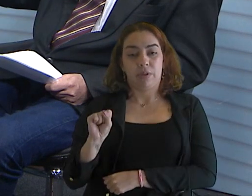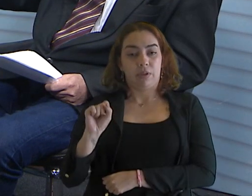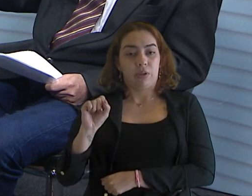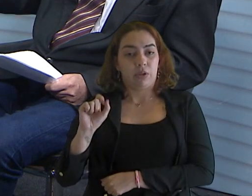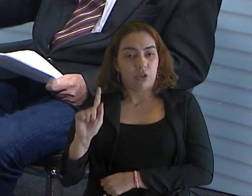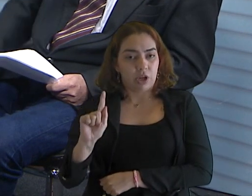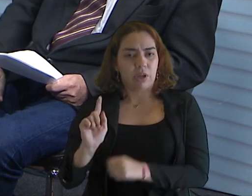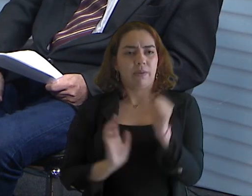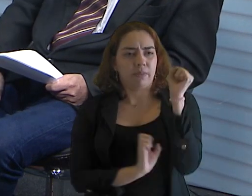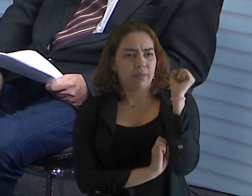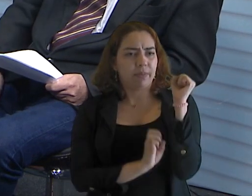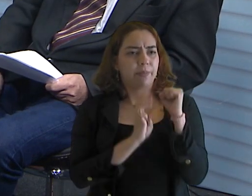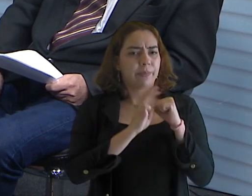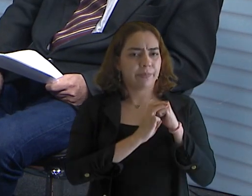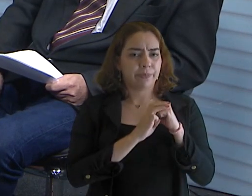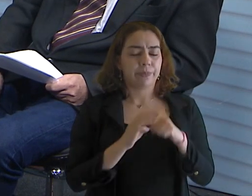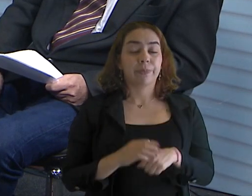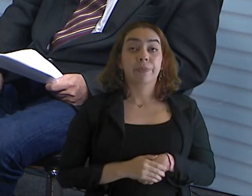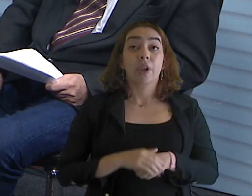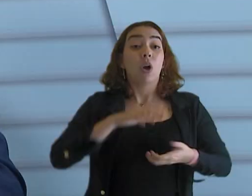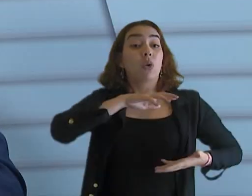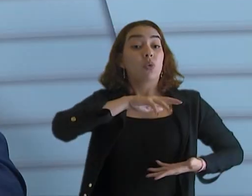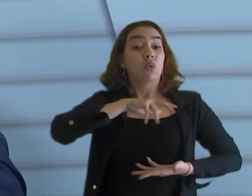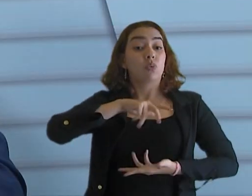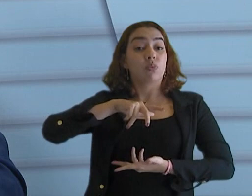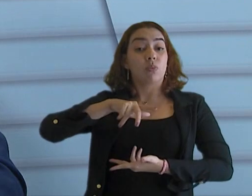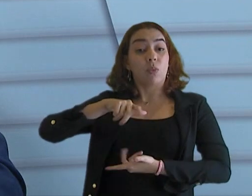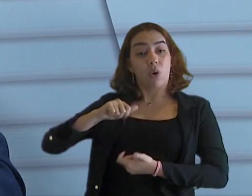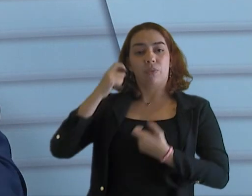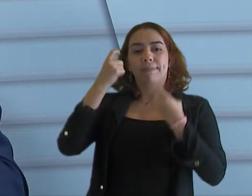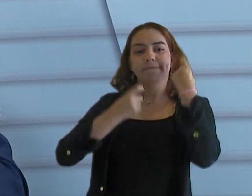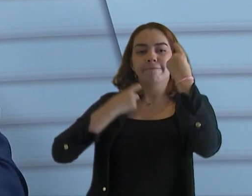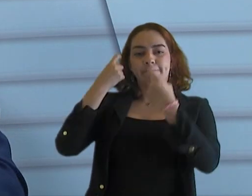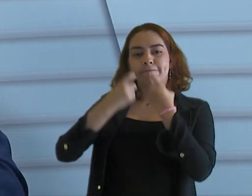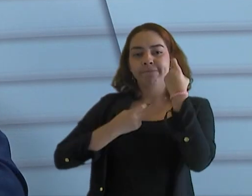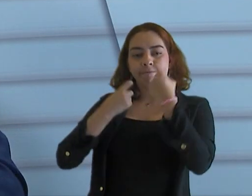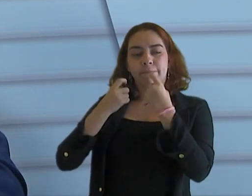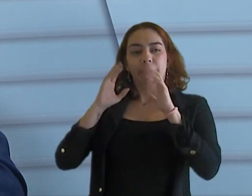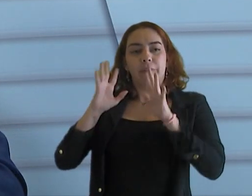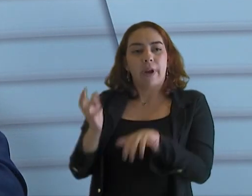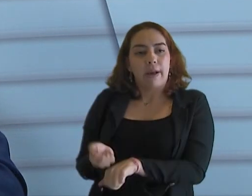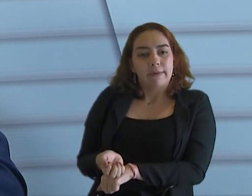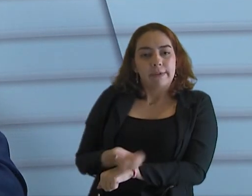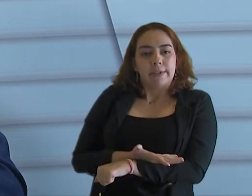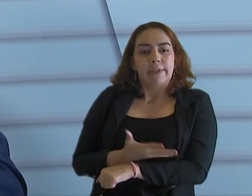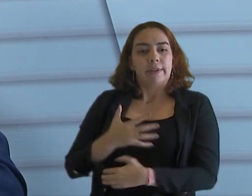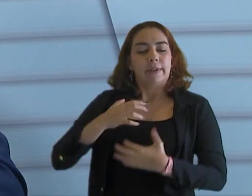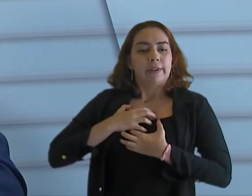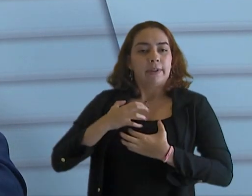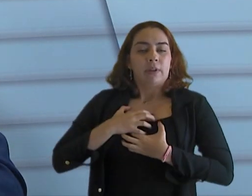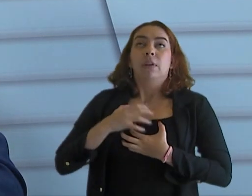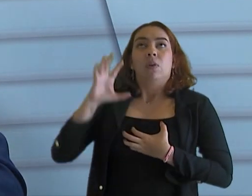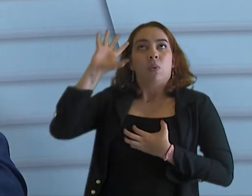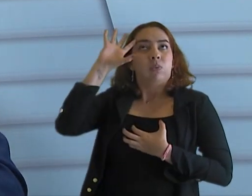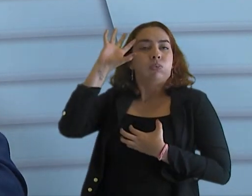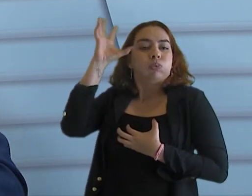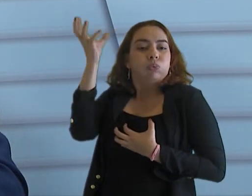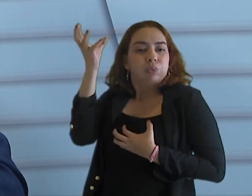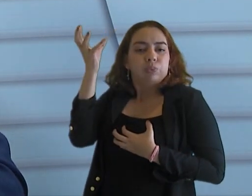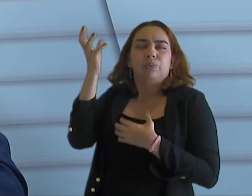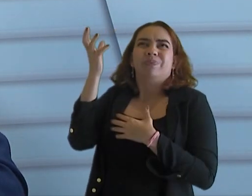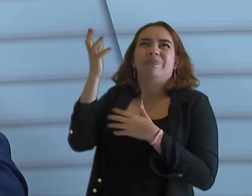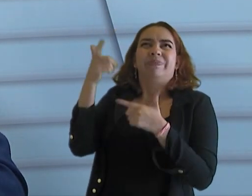preocupação mundial, inclusive. É uma preocupação mundial. A gente sente na pele, literalmente, os efeitos da mudança climática, né? Verdade. E sustentabilidade,